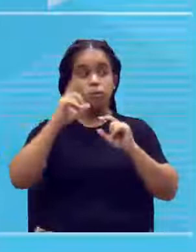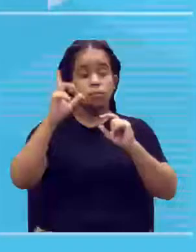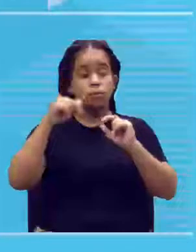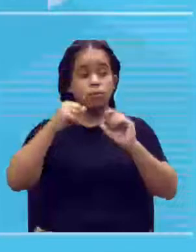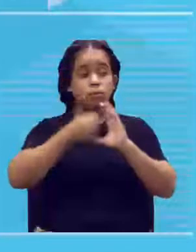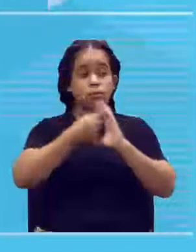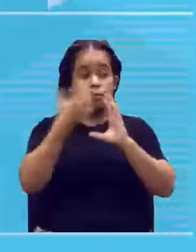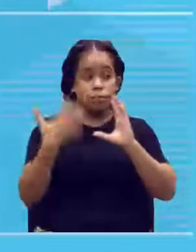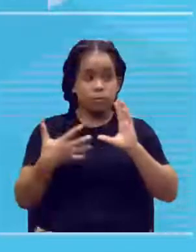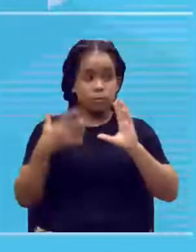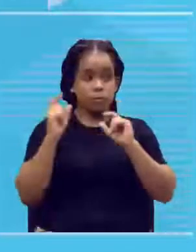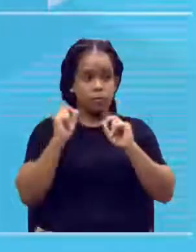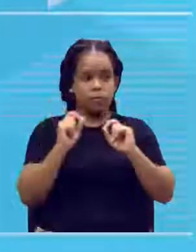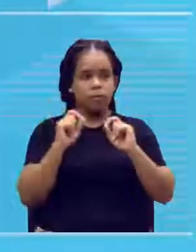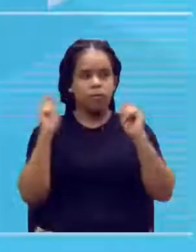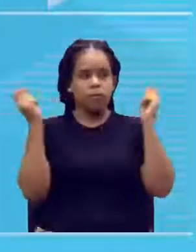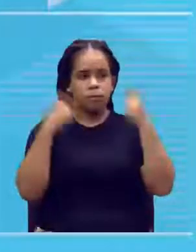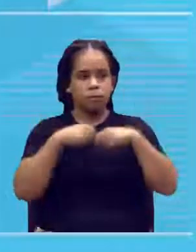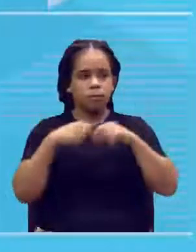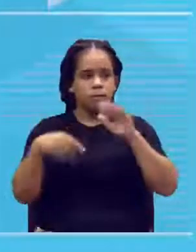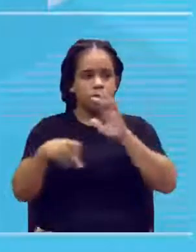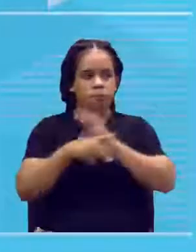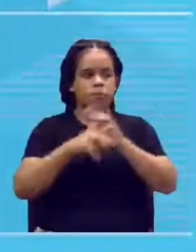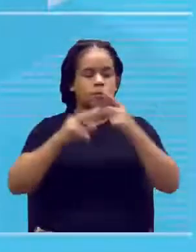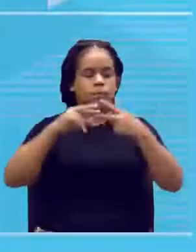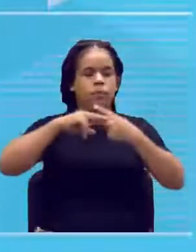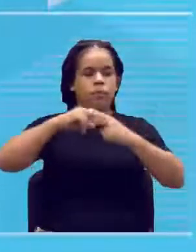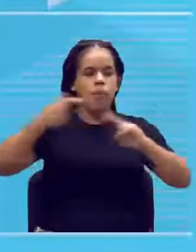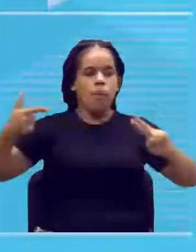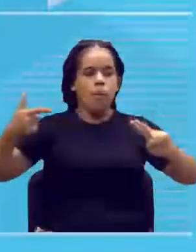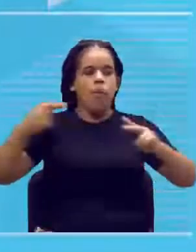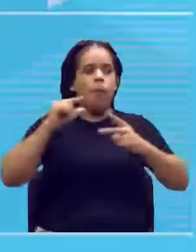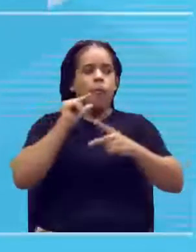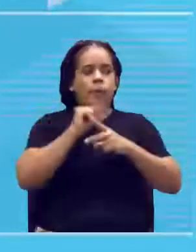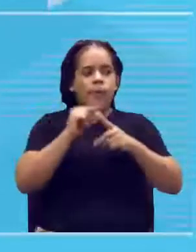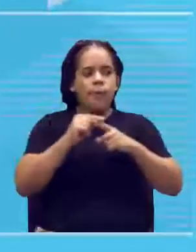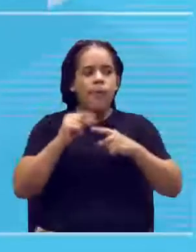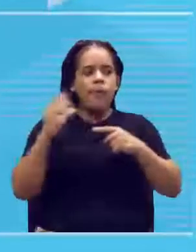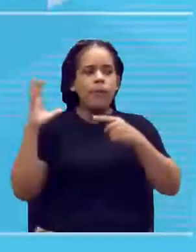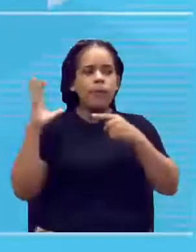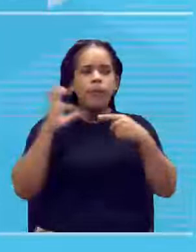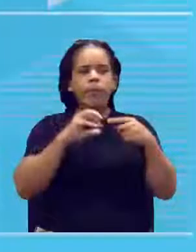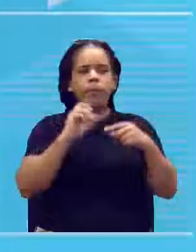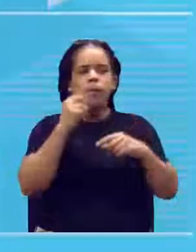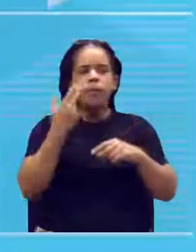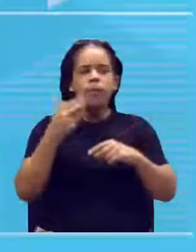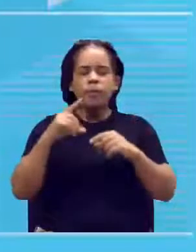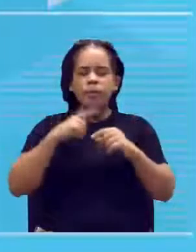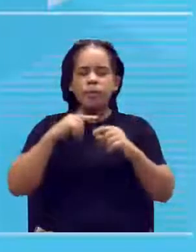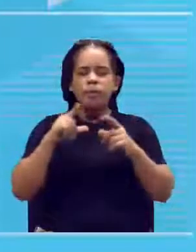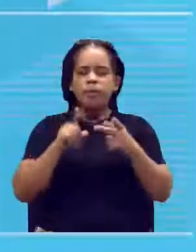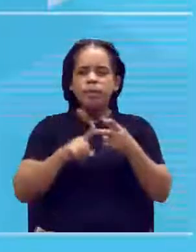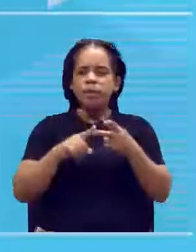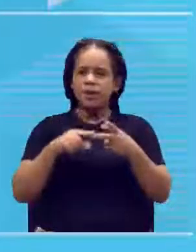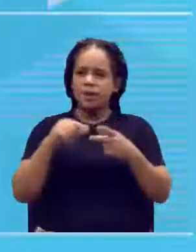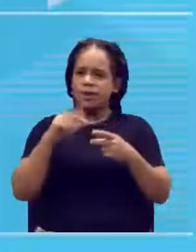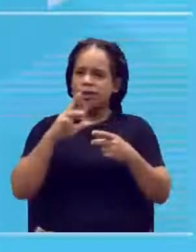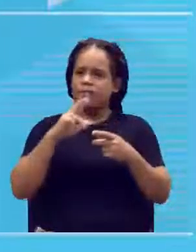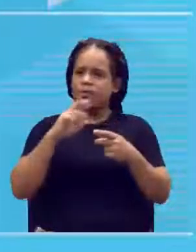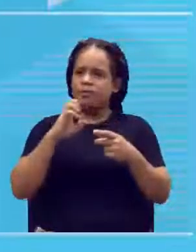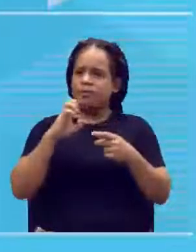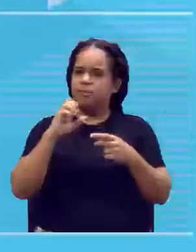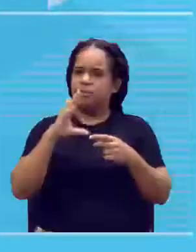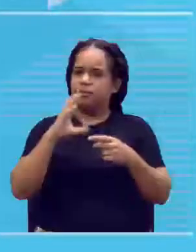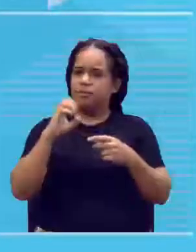caráter é condicionado por um gene chamado dominante ou um gene recessivo. Vamos relembrar aqui essas